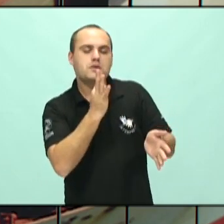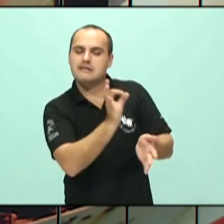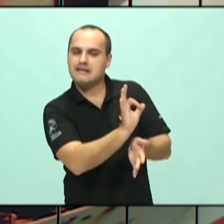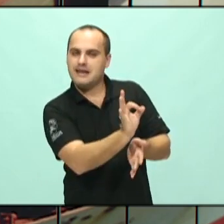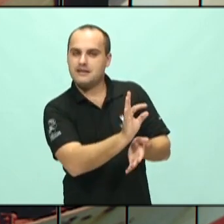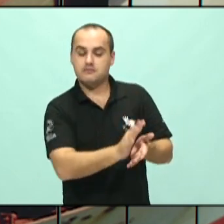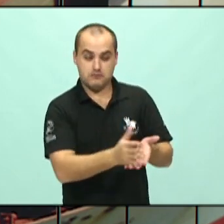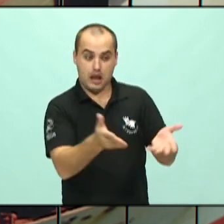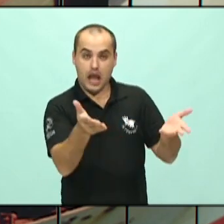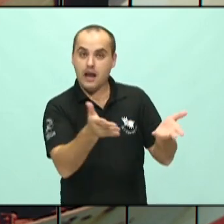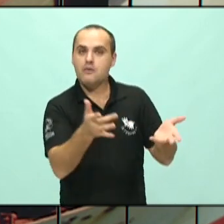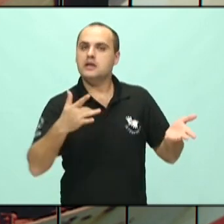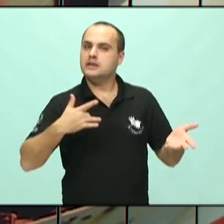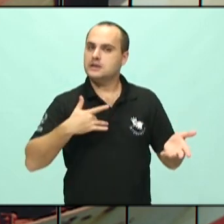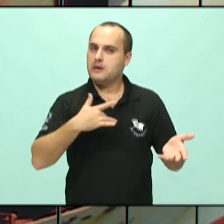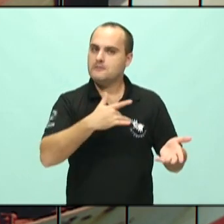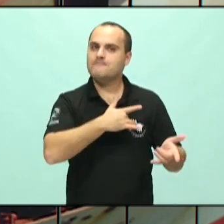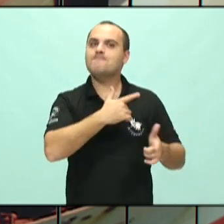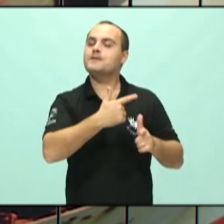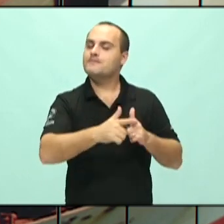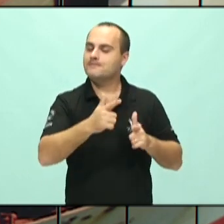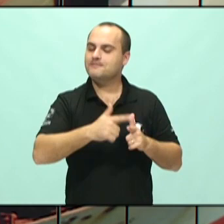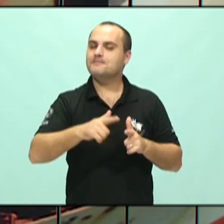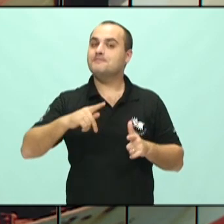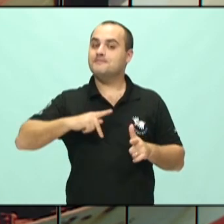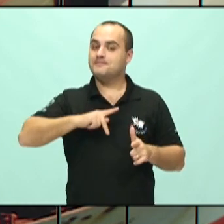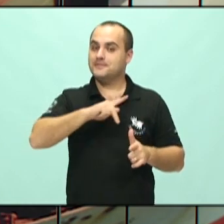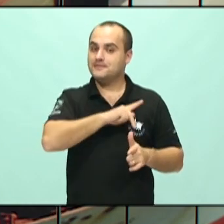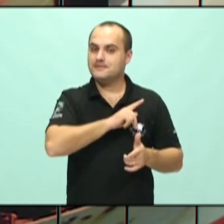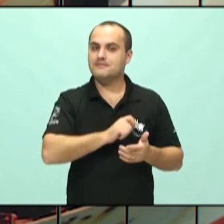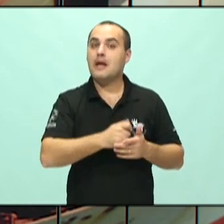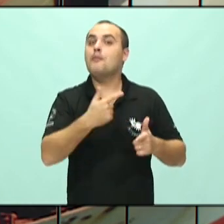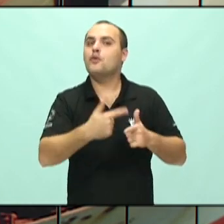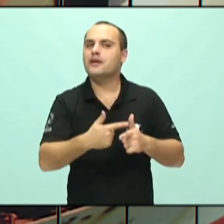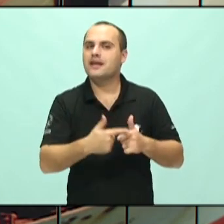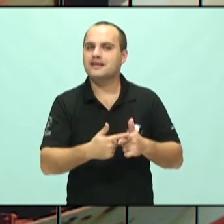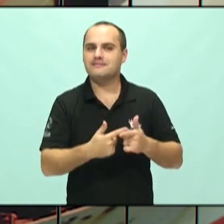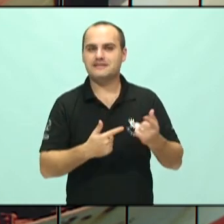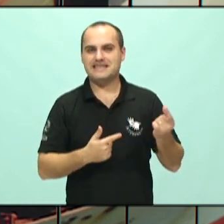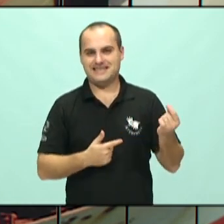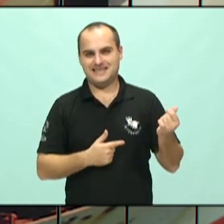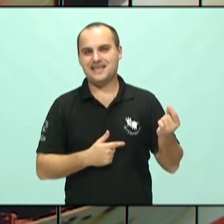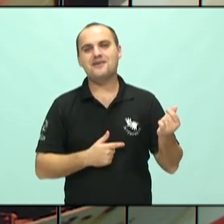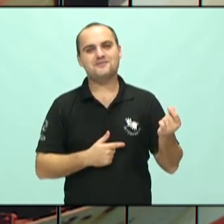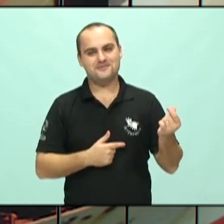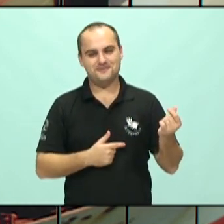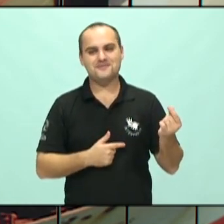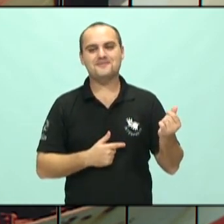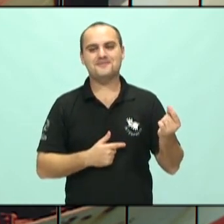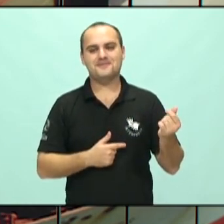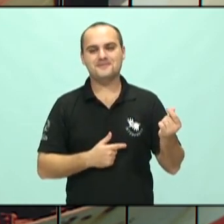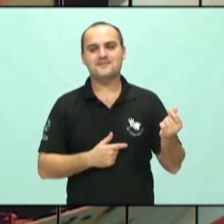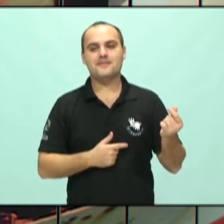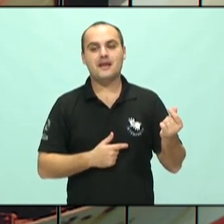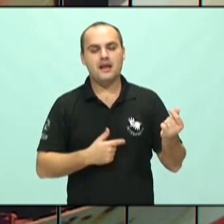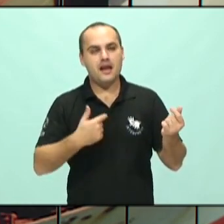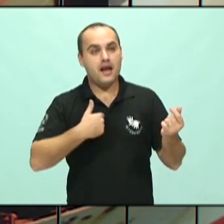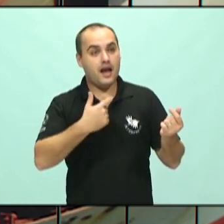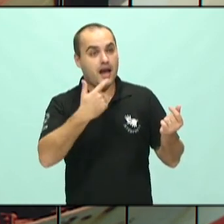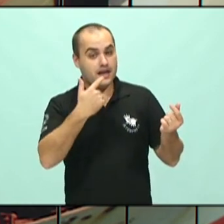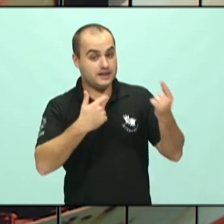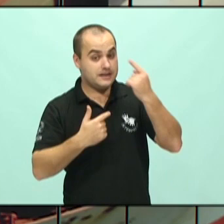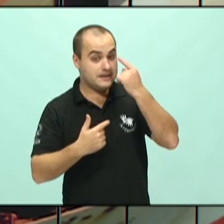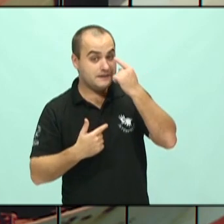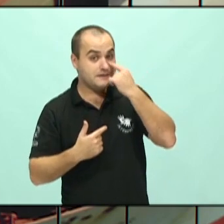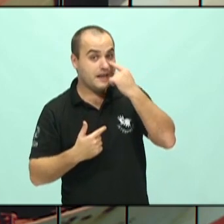vira um problema de saúde pública quando se mexe no financeiro. Então, o a gente vê? A gente vê que a depressão é uma doença